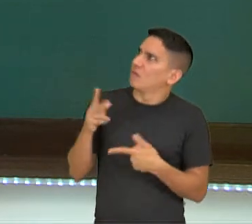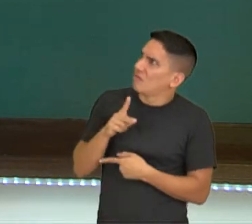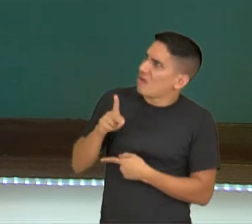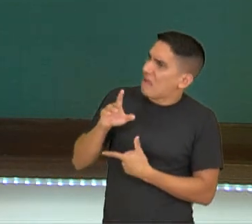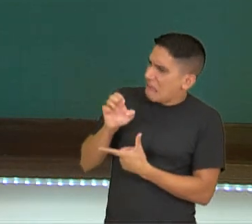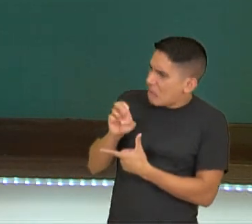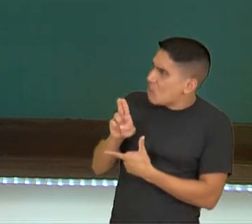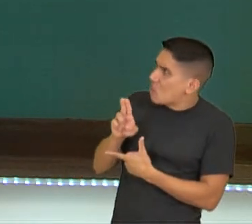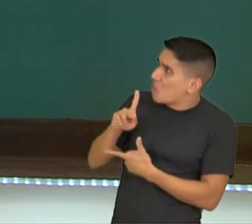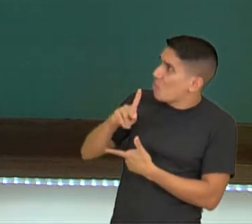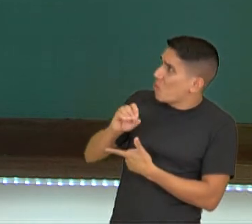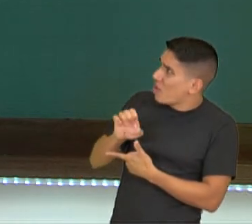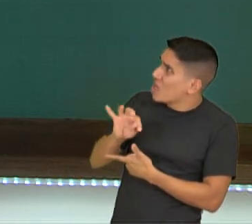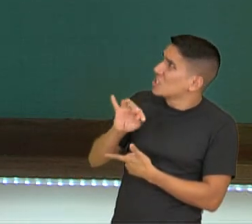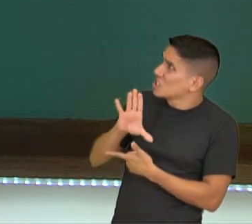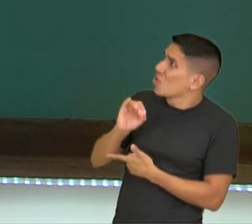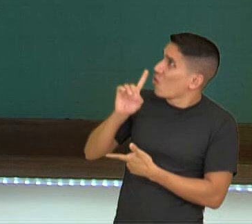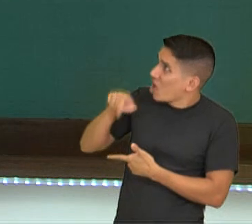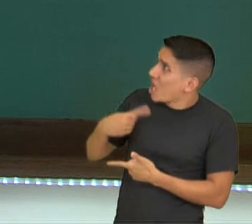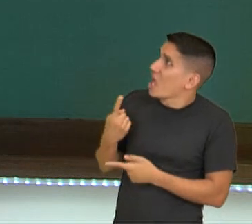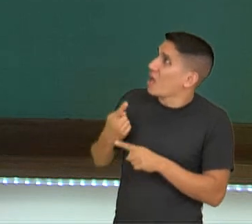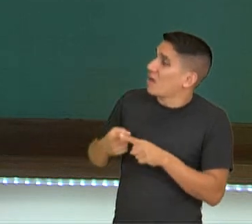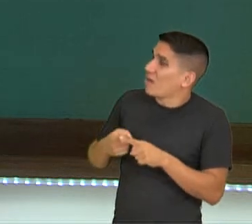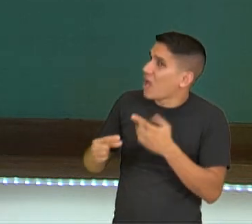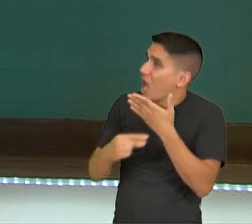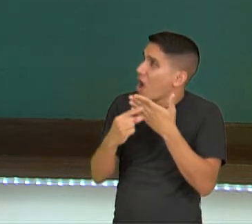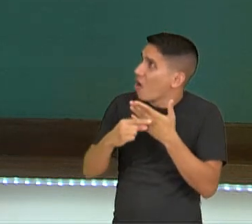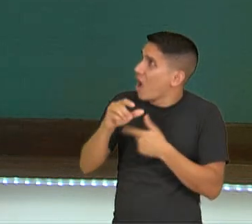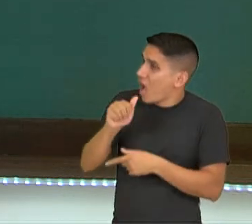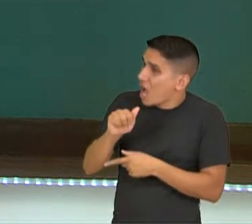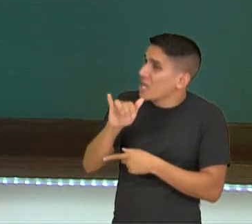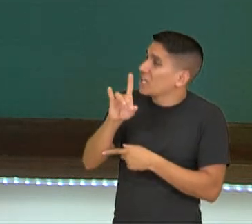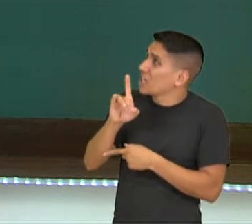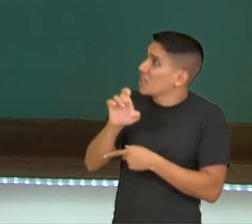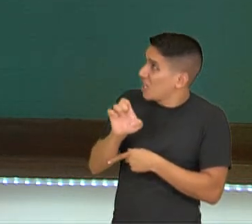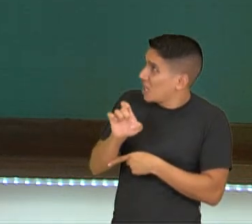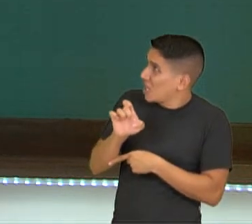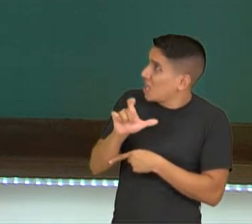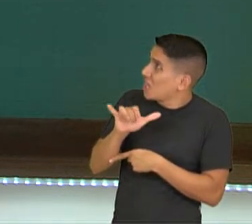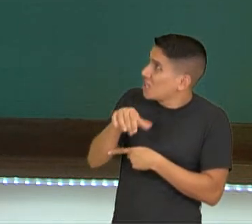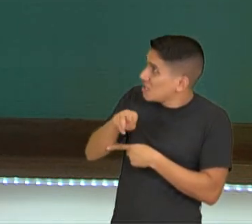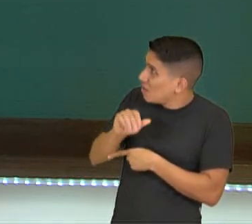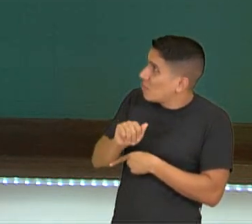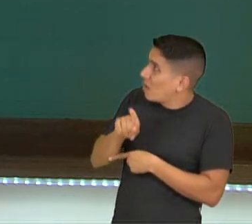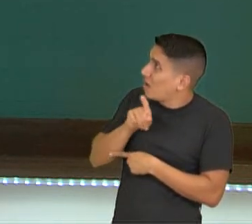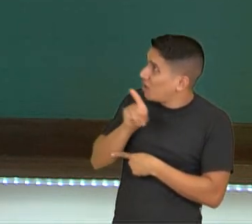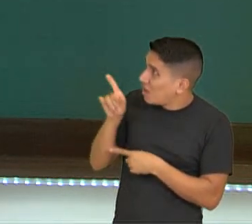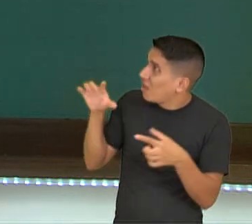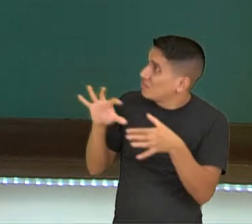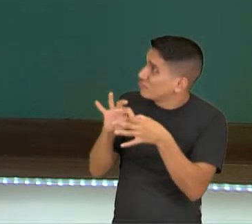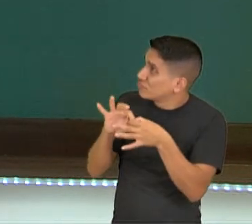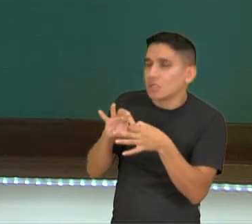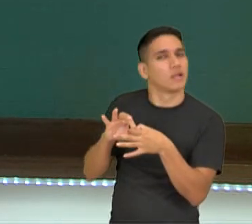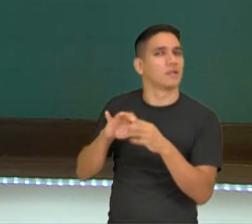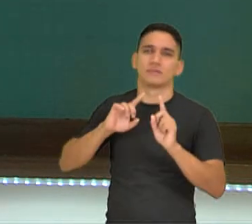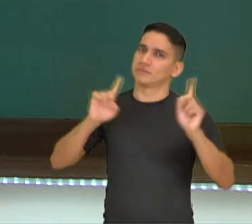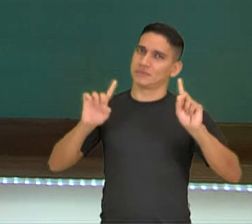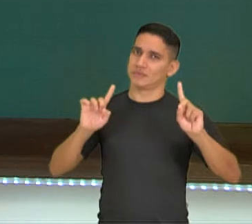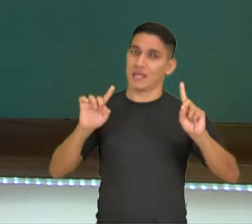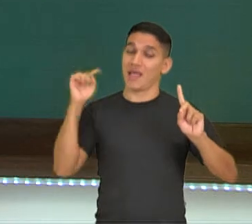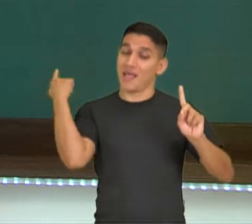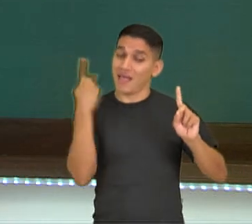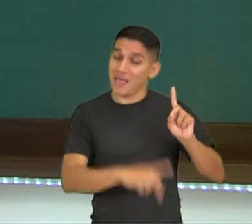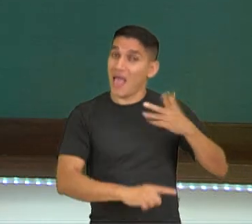poético é a Idê Lima, que é essa pessoa que está sendo falada aqui? Não. A Idê Lima